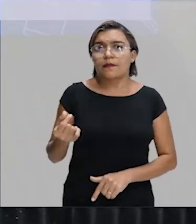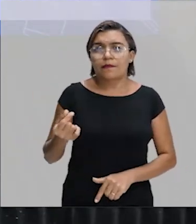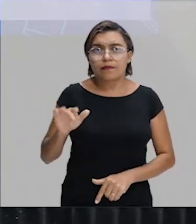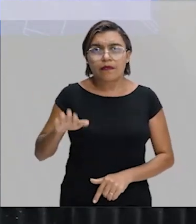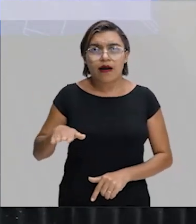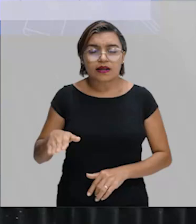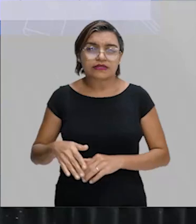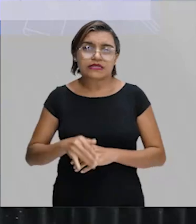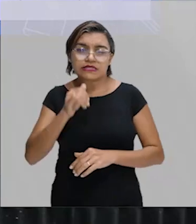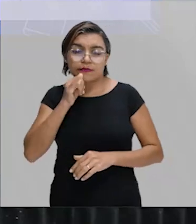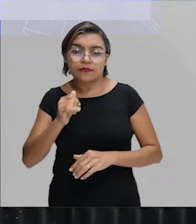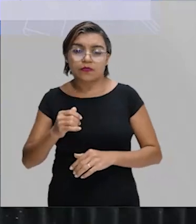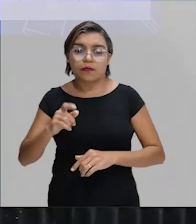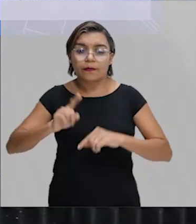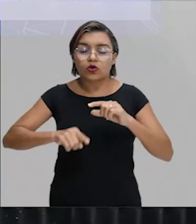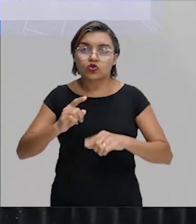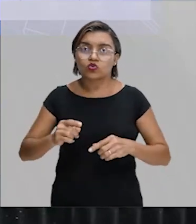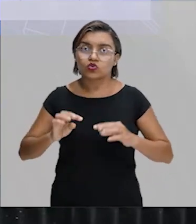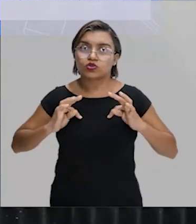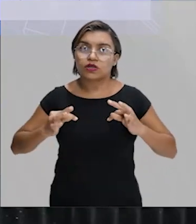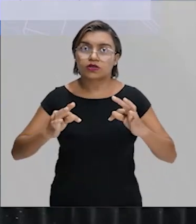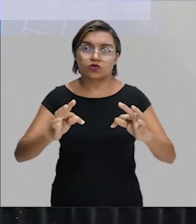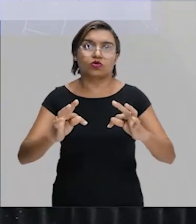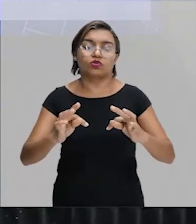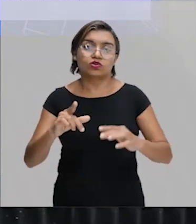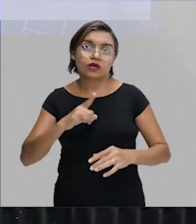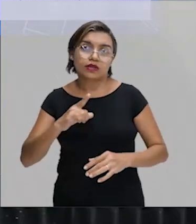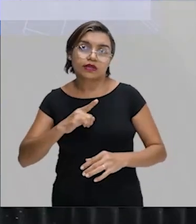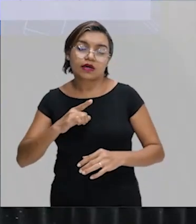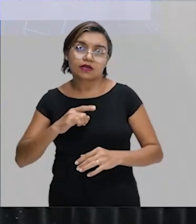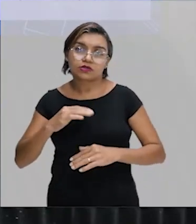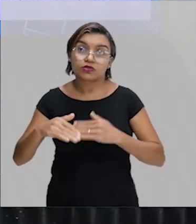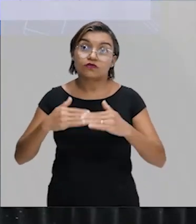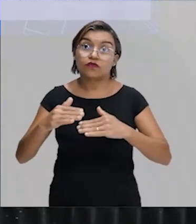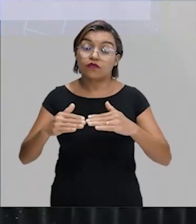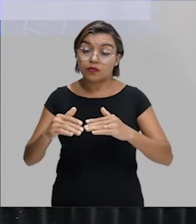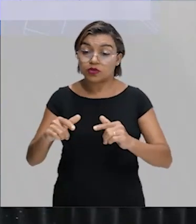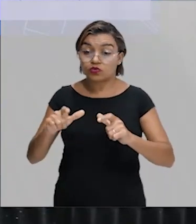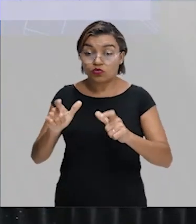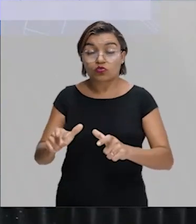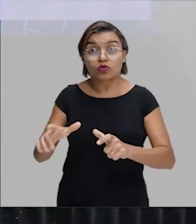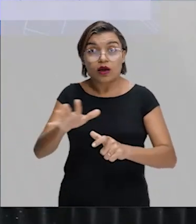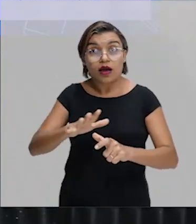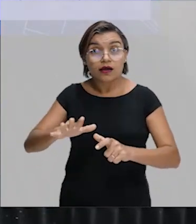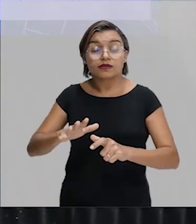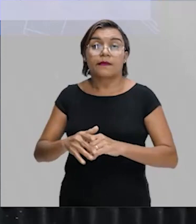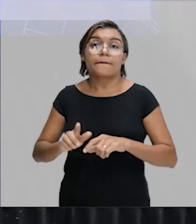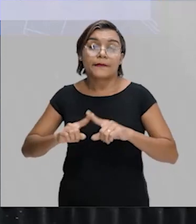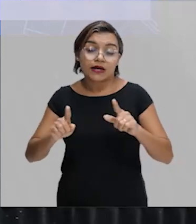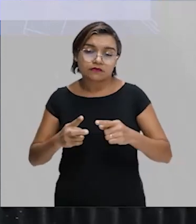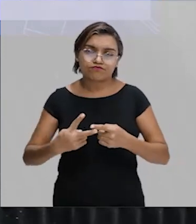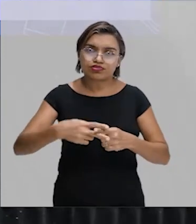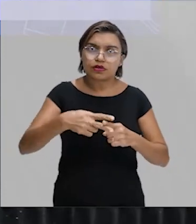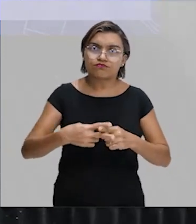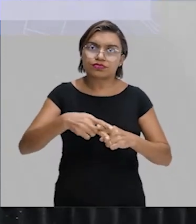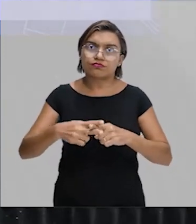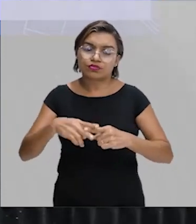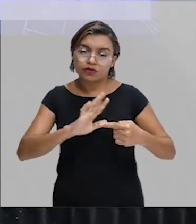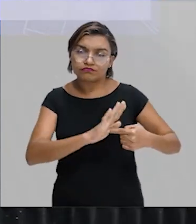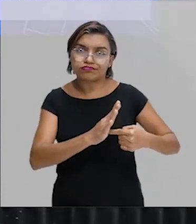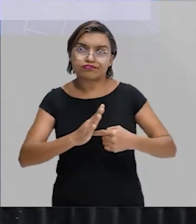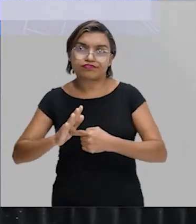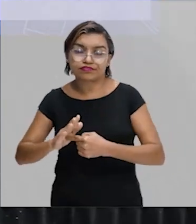produtos tecnológicos, a tecnologia, os softwares, por exemplo, são desenvolvidos nos grandes centros econômicos. Mas a montagem desses produtos é